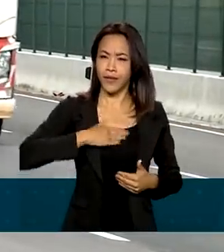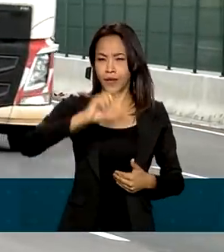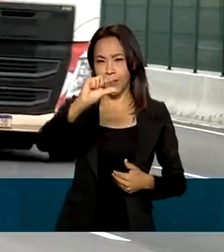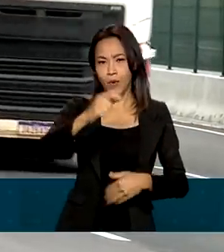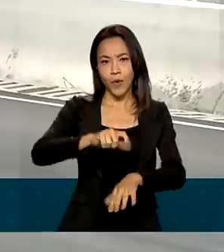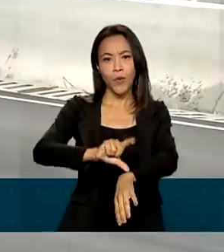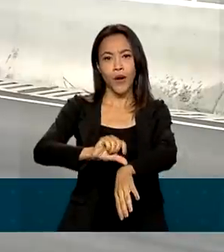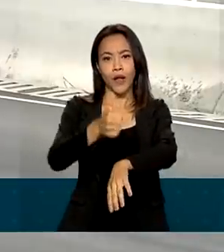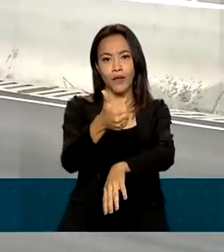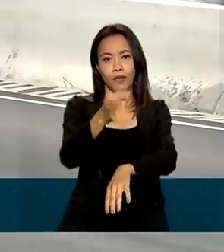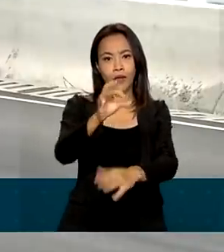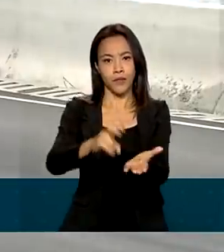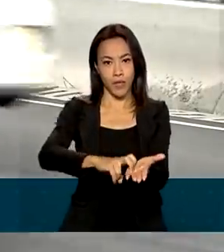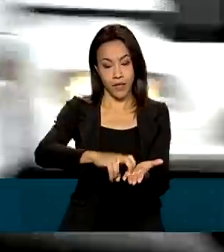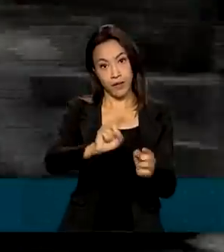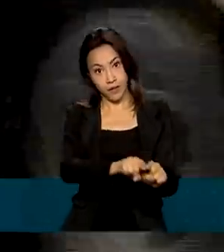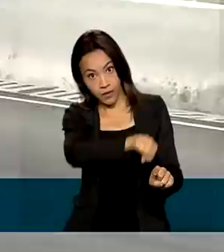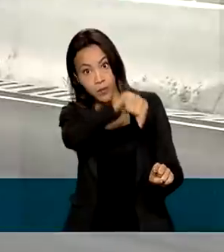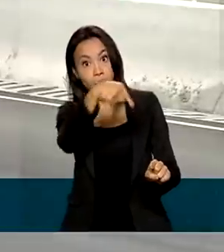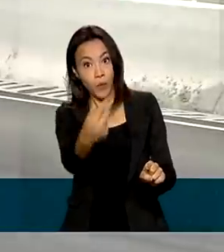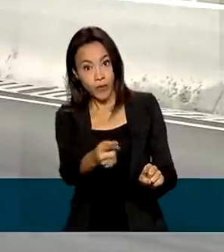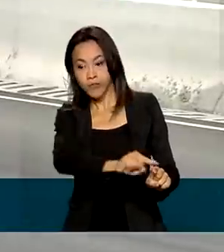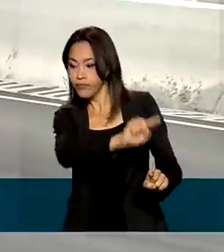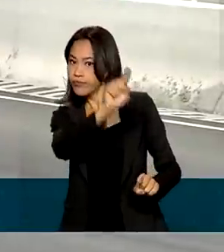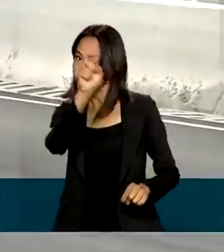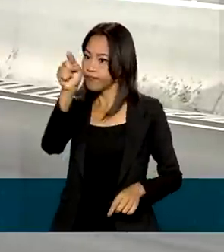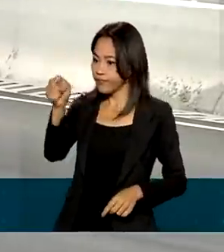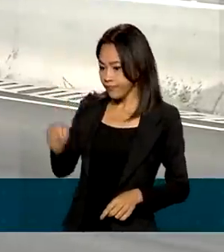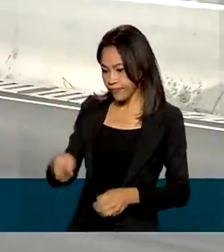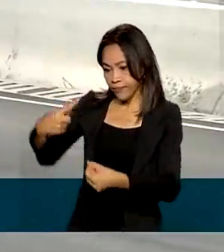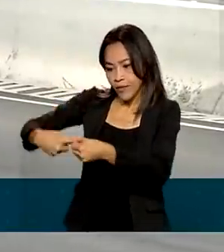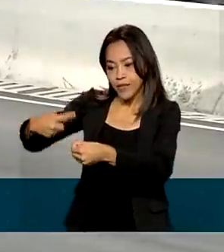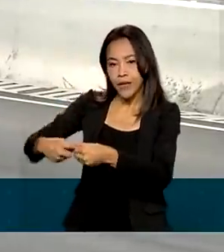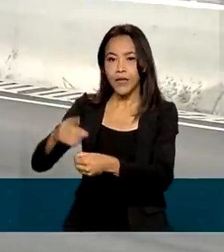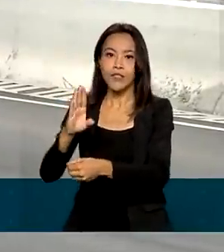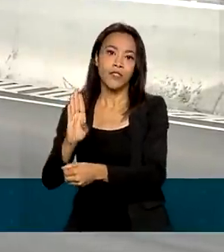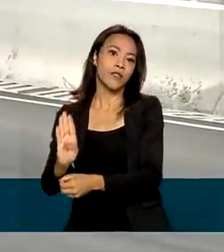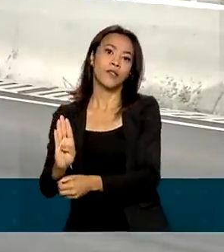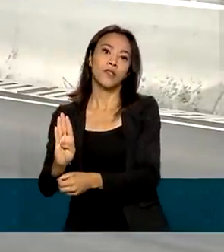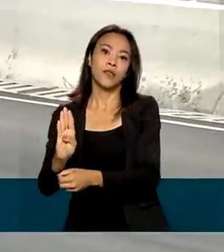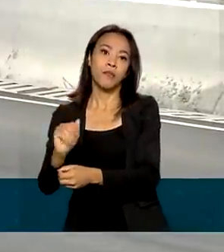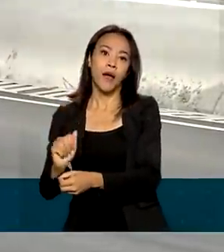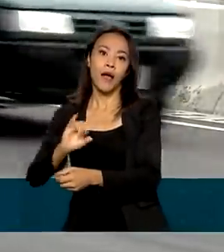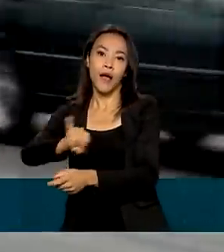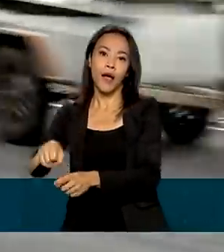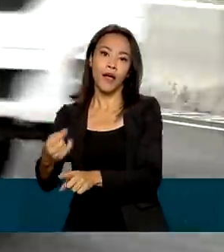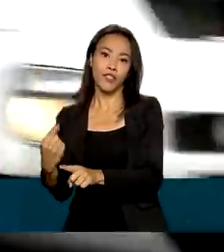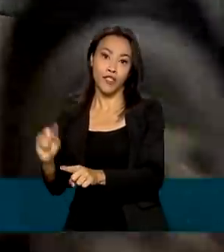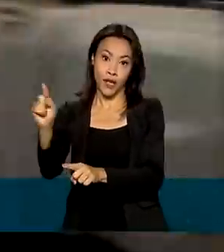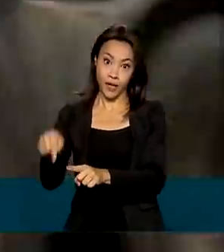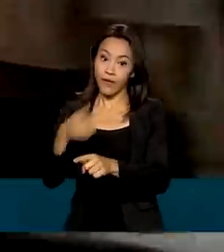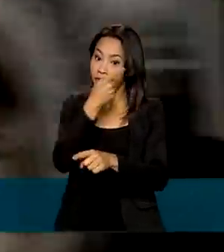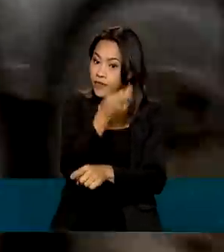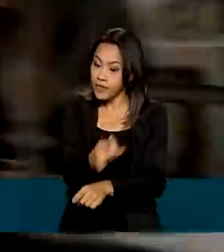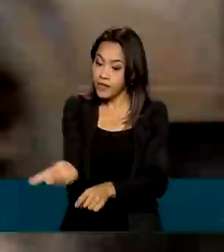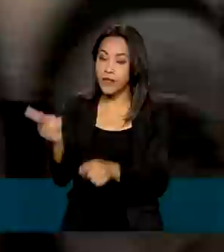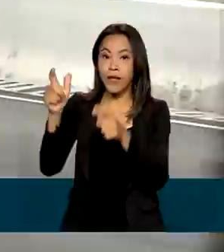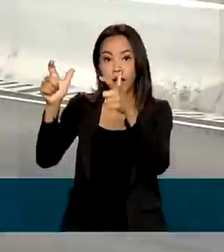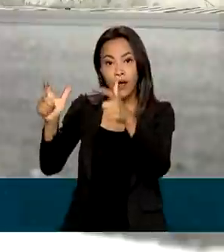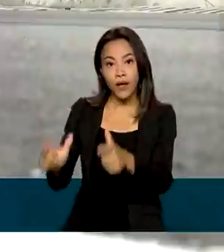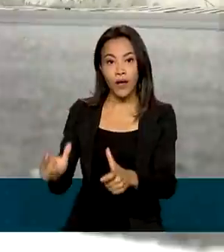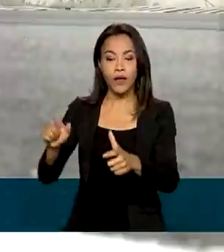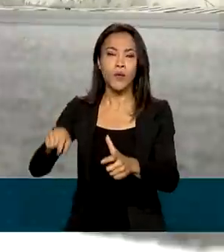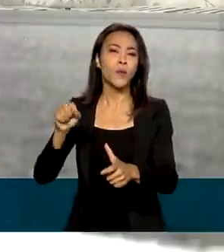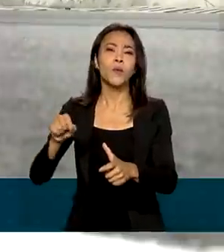pouco, às 10 horas. E, em seguida, o presidente Bolsonaro segue para Bagé, onde fará visita às obras da Unidade de